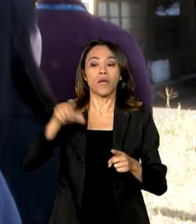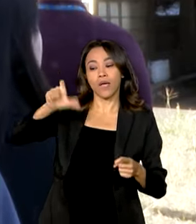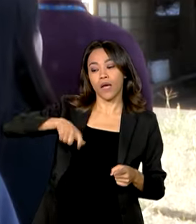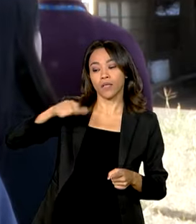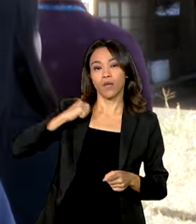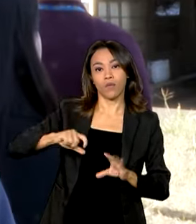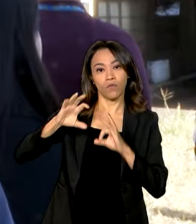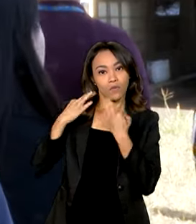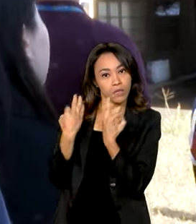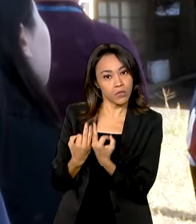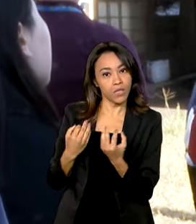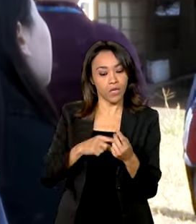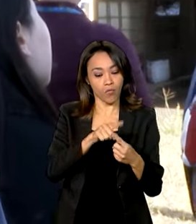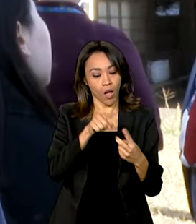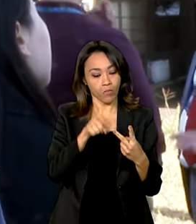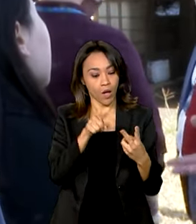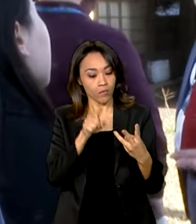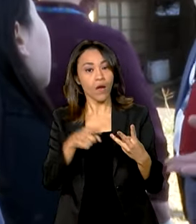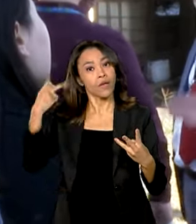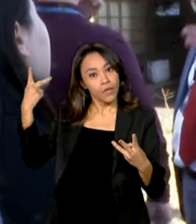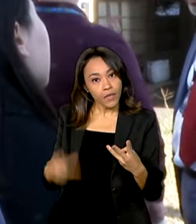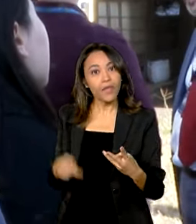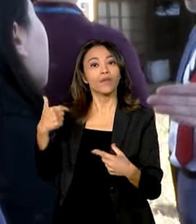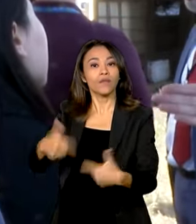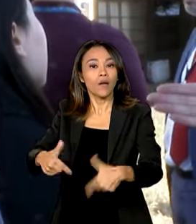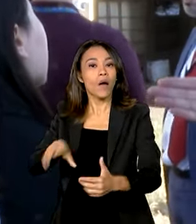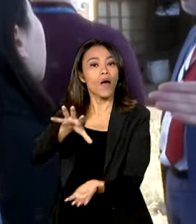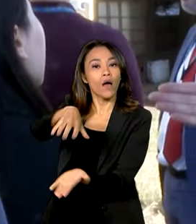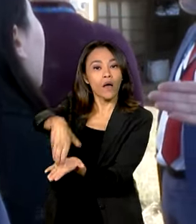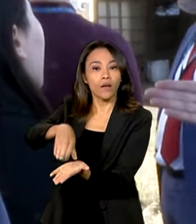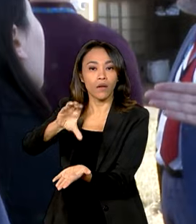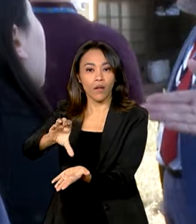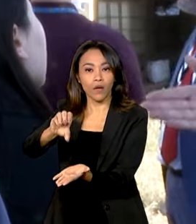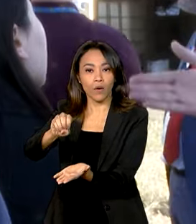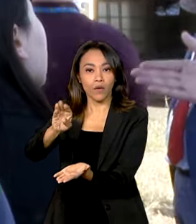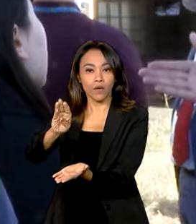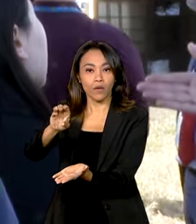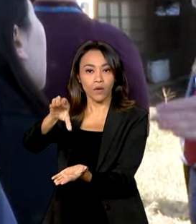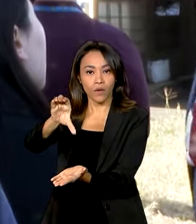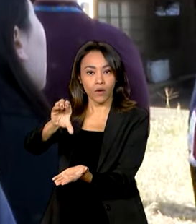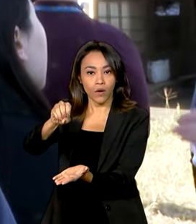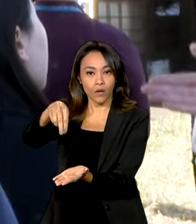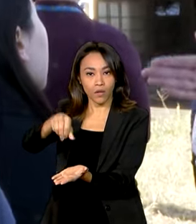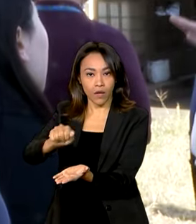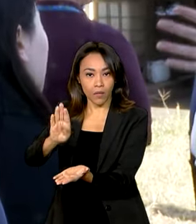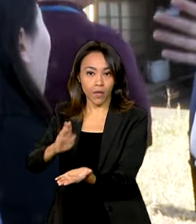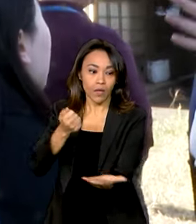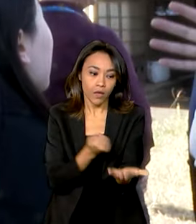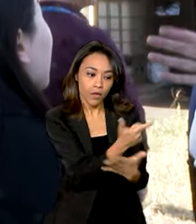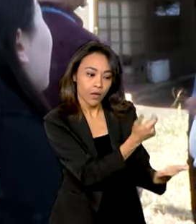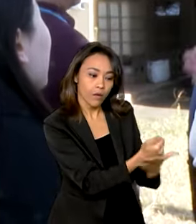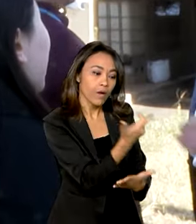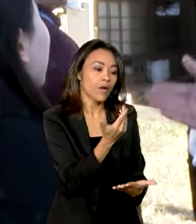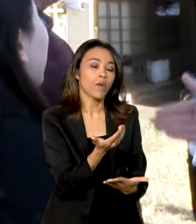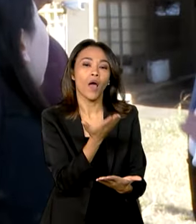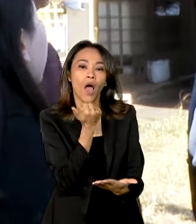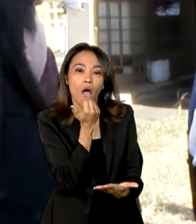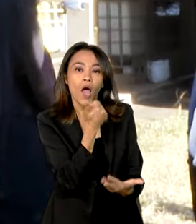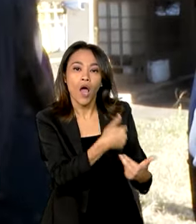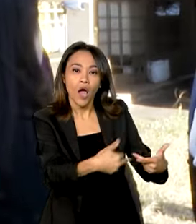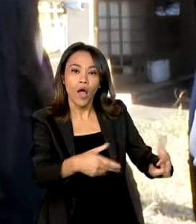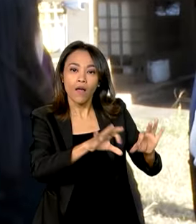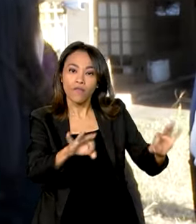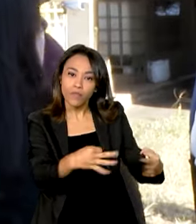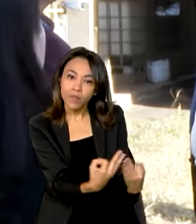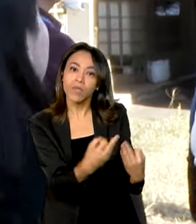está justamente essa ação que a Conab faz. A compra dos produtos da agricultura familiar, para ajudar a combater a fome não só na quantidade, mas